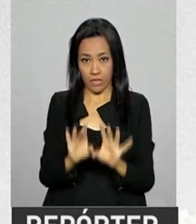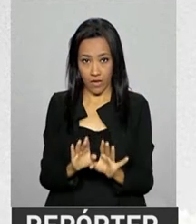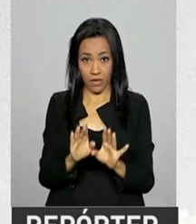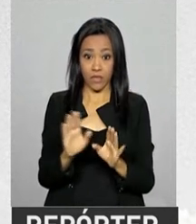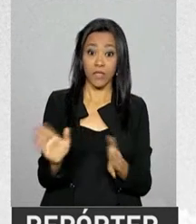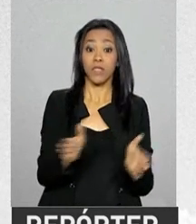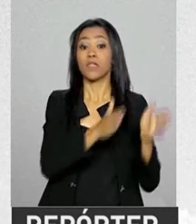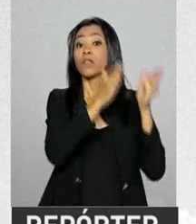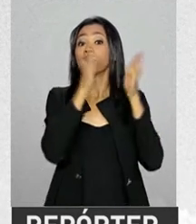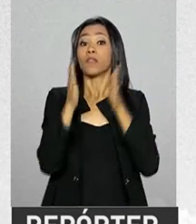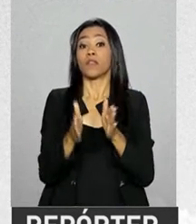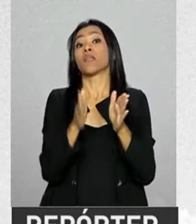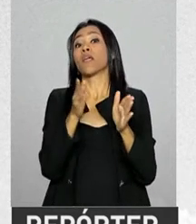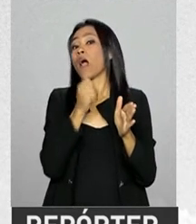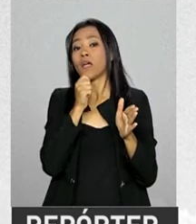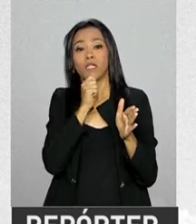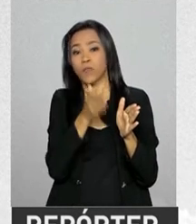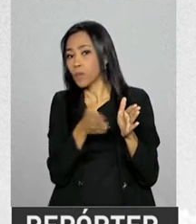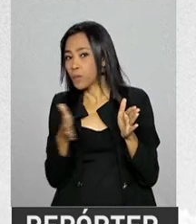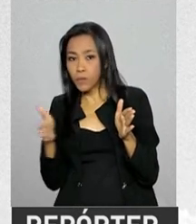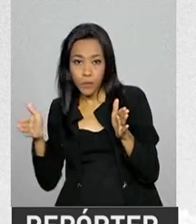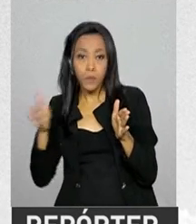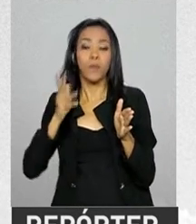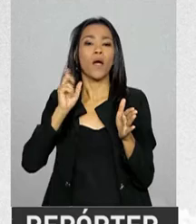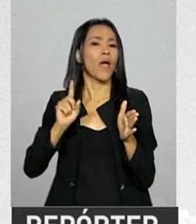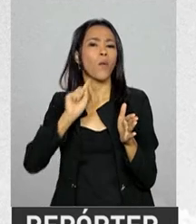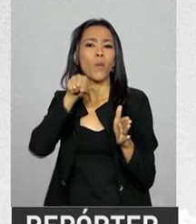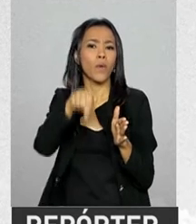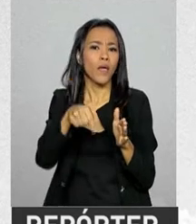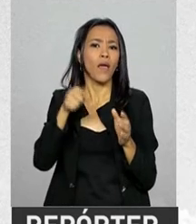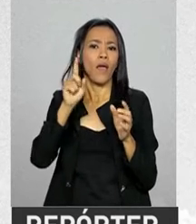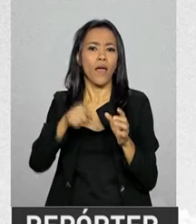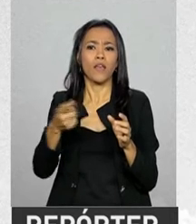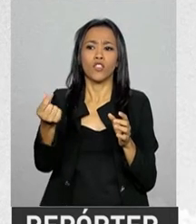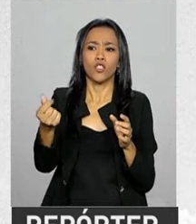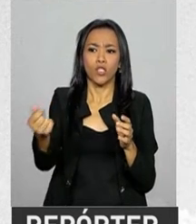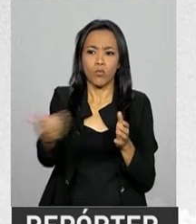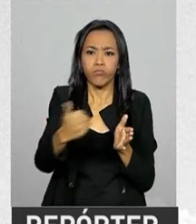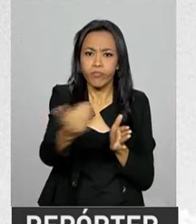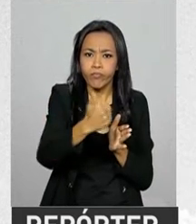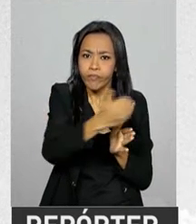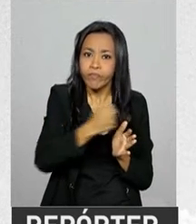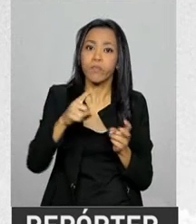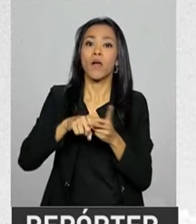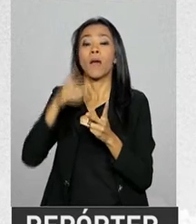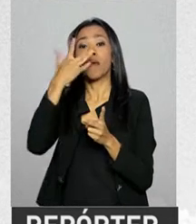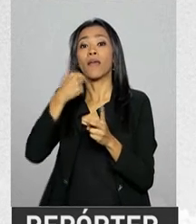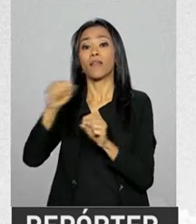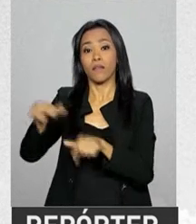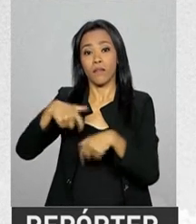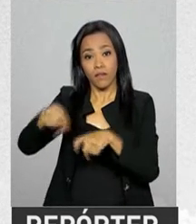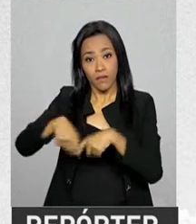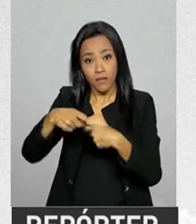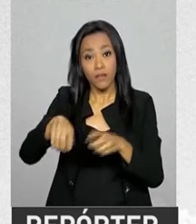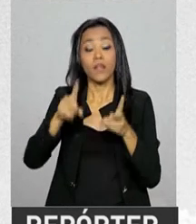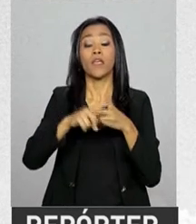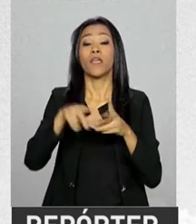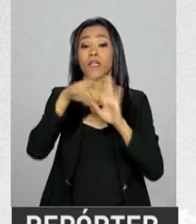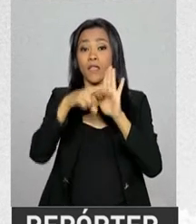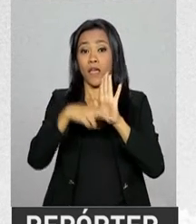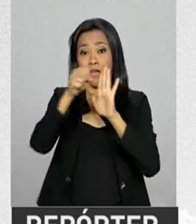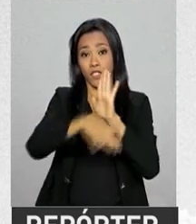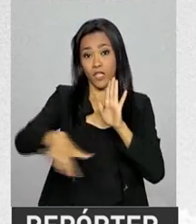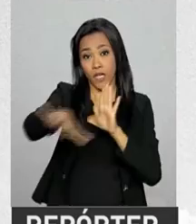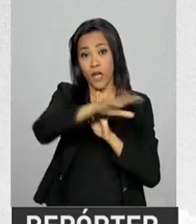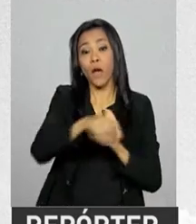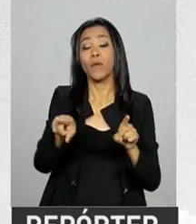Já dentre as que ainda vão ocorrer, estão o fortalecimento da arrecadação, o trabalhador rural e o regime geral da Previdência, e